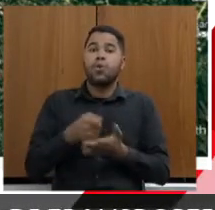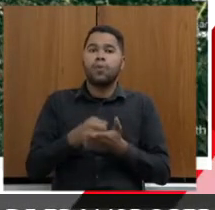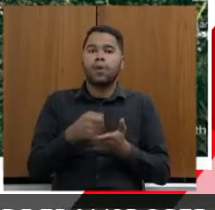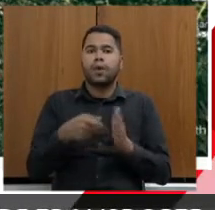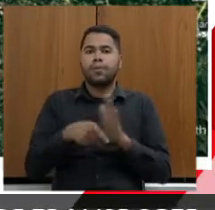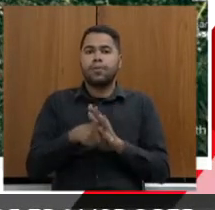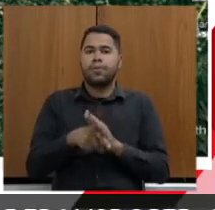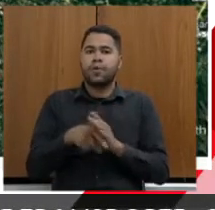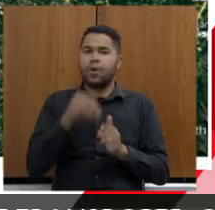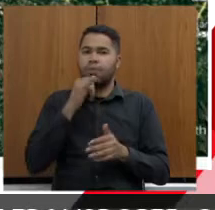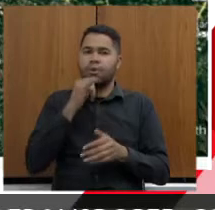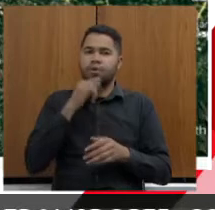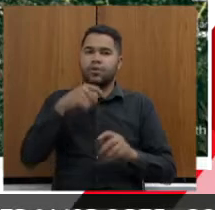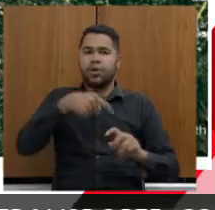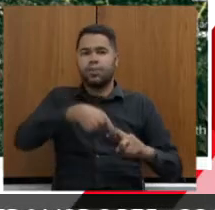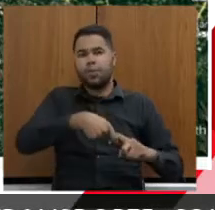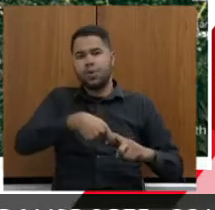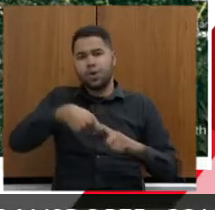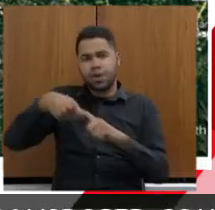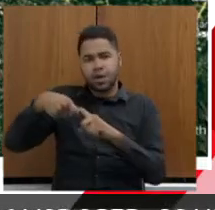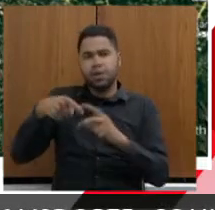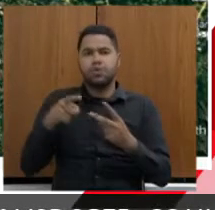mecânico, obrigação de ambulância,